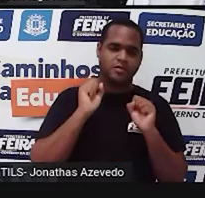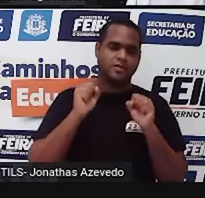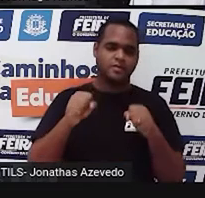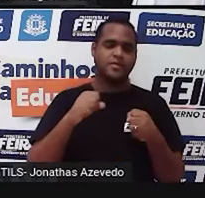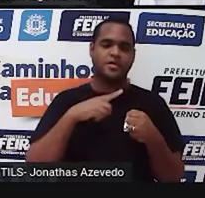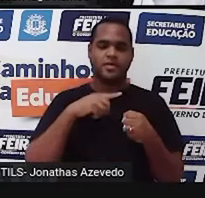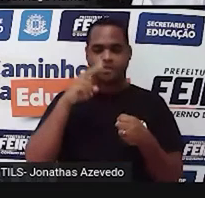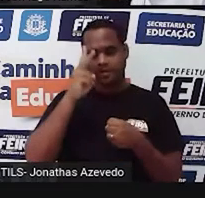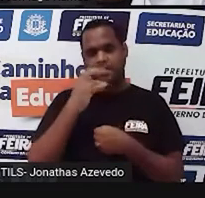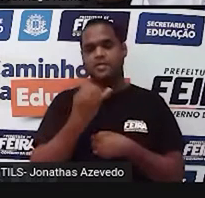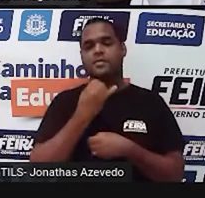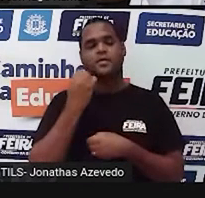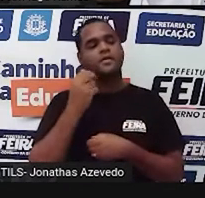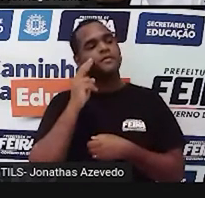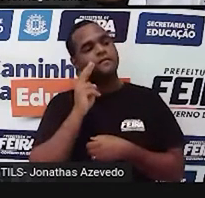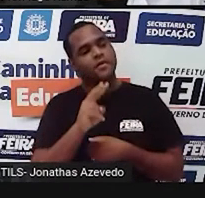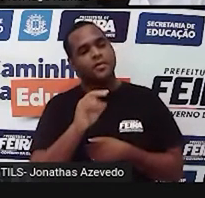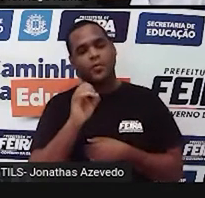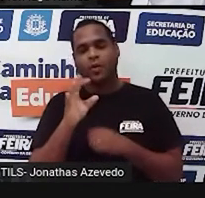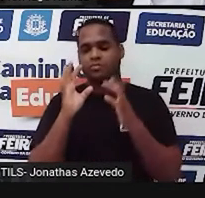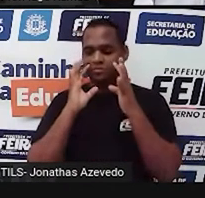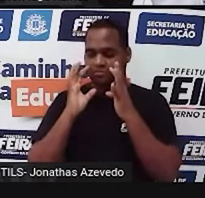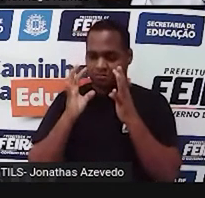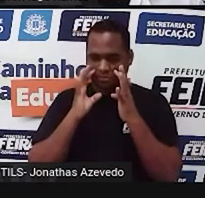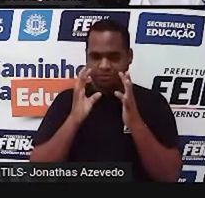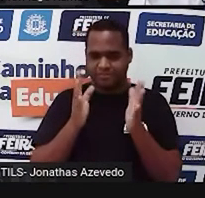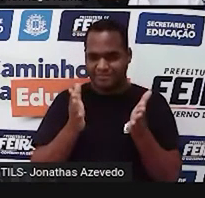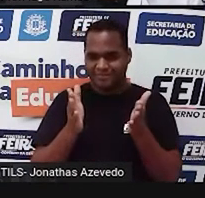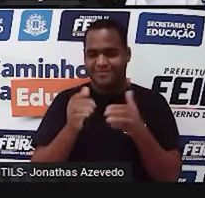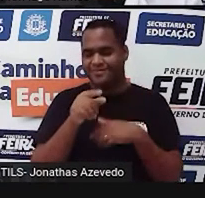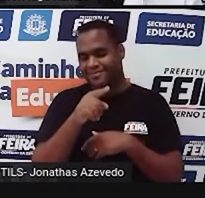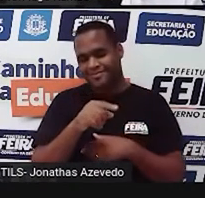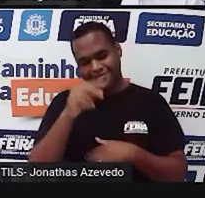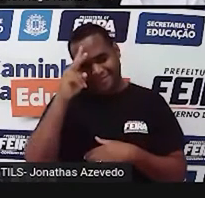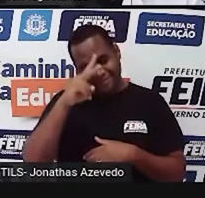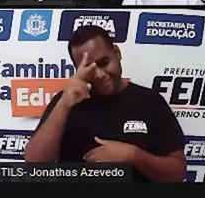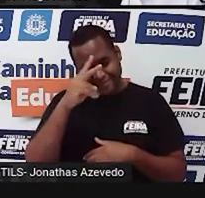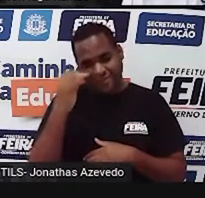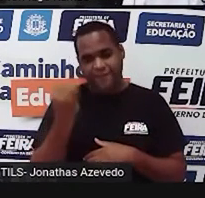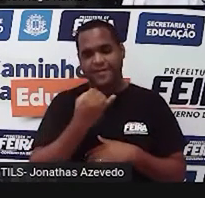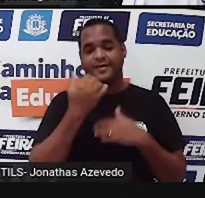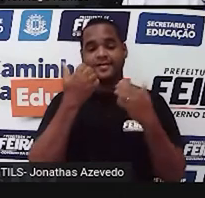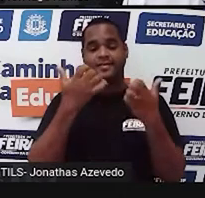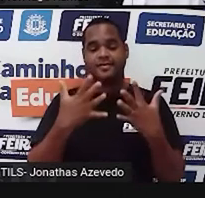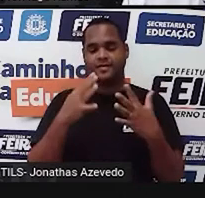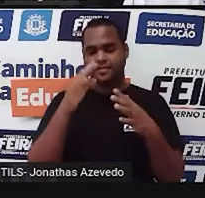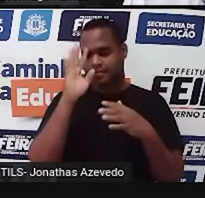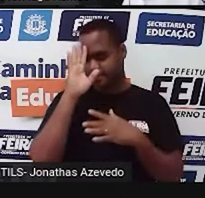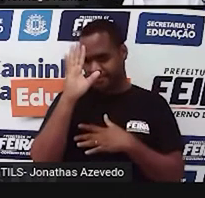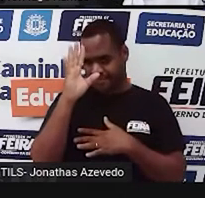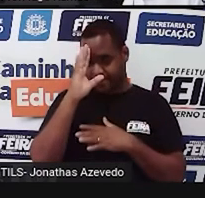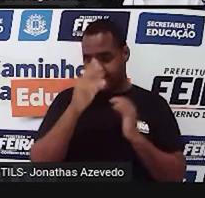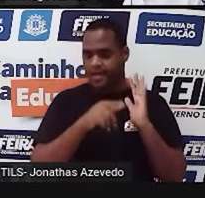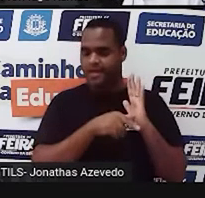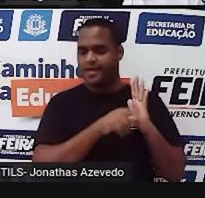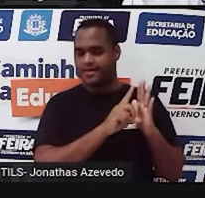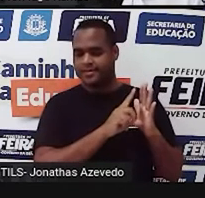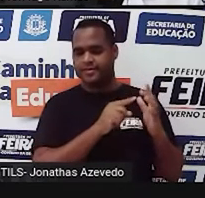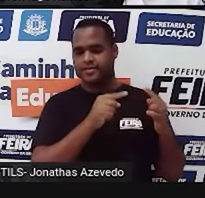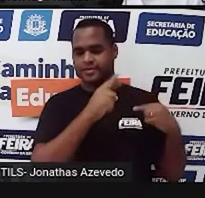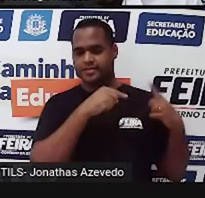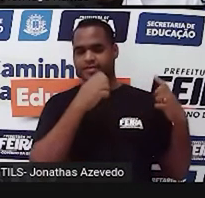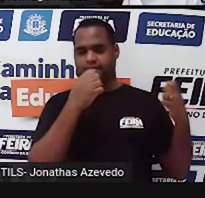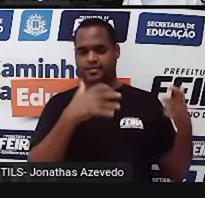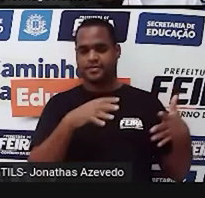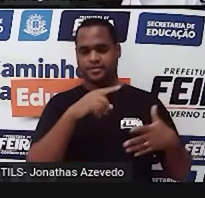já ouviu ou já viu, certo? E a gente vai fazer isso pensando, né? Na aula anterior a essa,